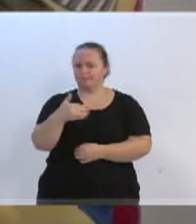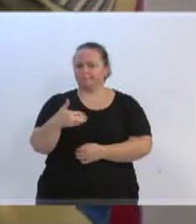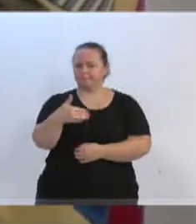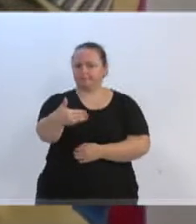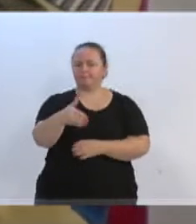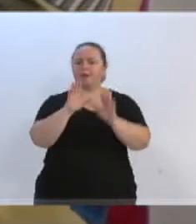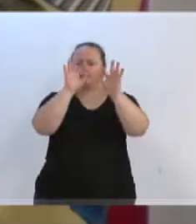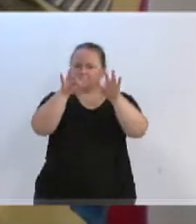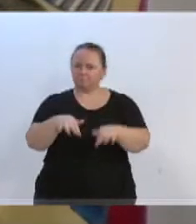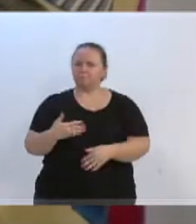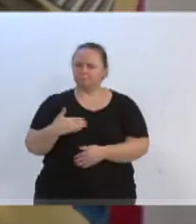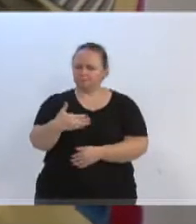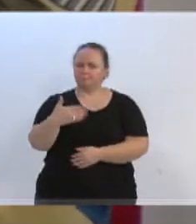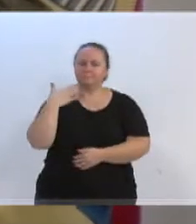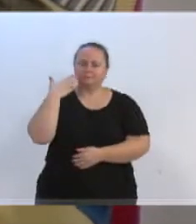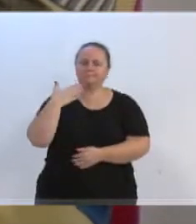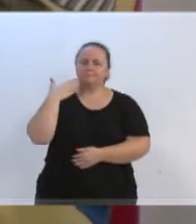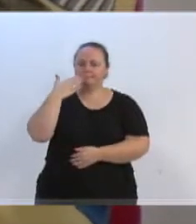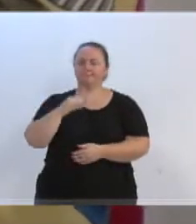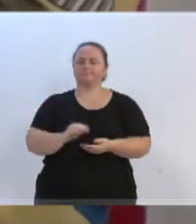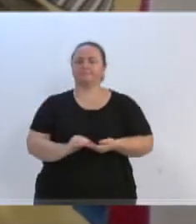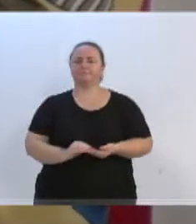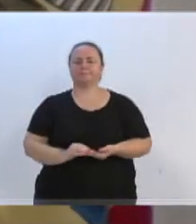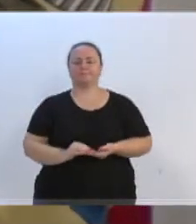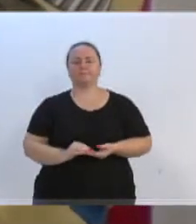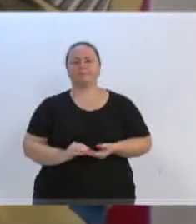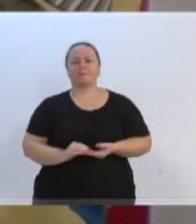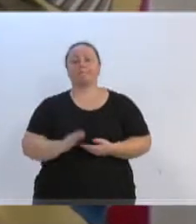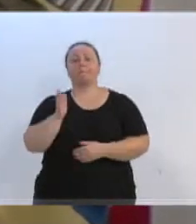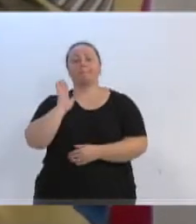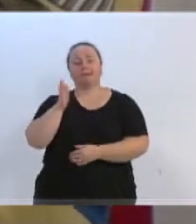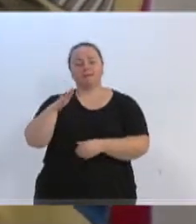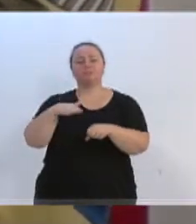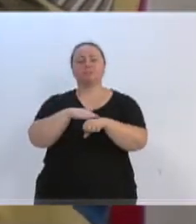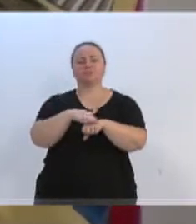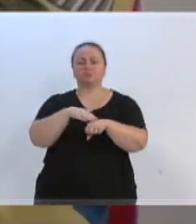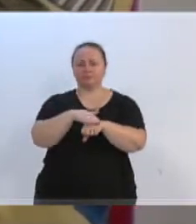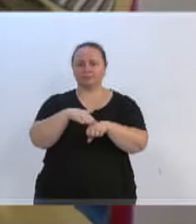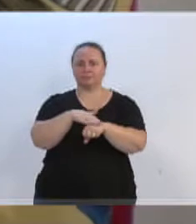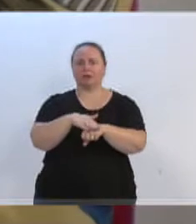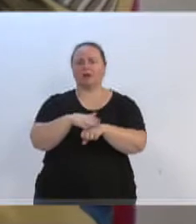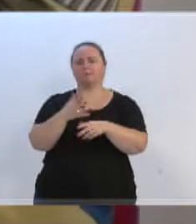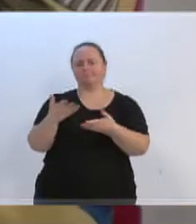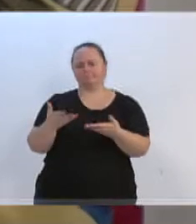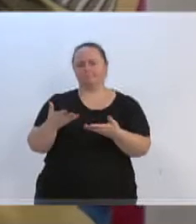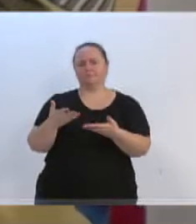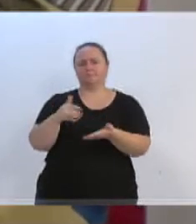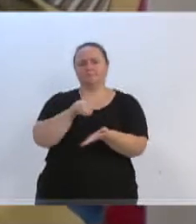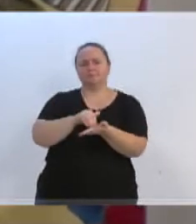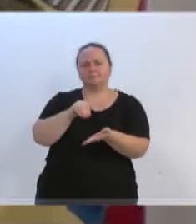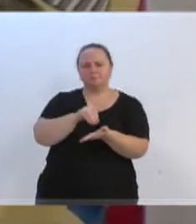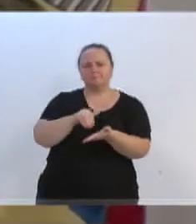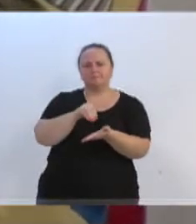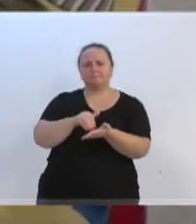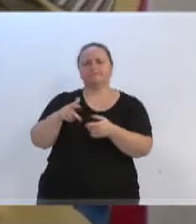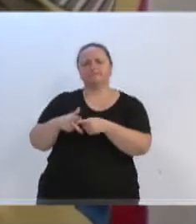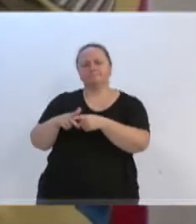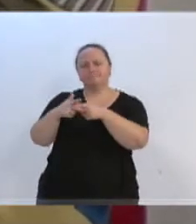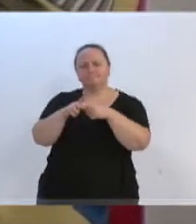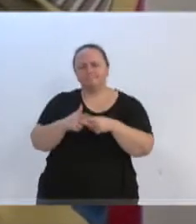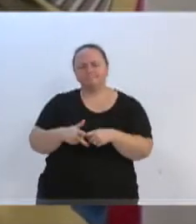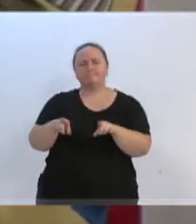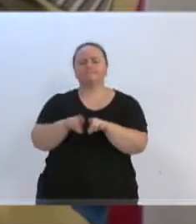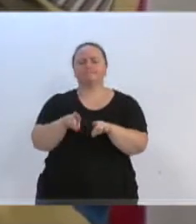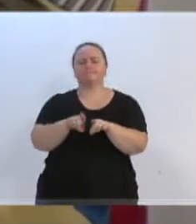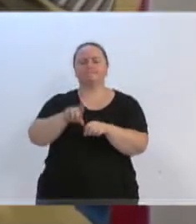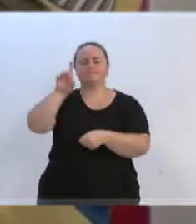terminar a nossa fala, eu já estive conversando com a Secretaria de Manutenção de Bairros, já conversei com o diretor Ricardinho,